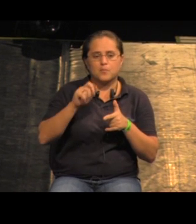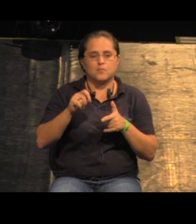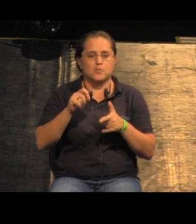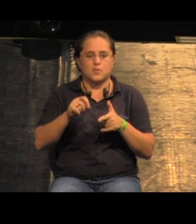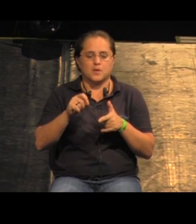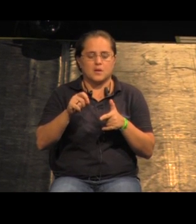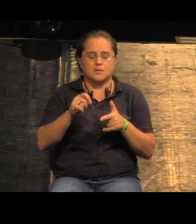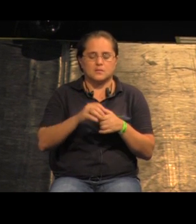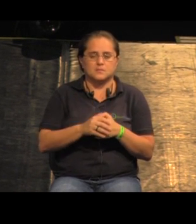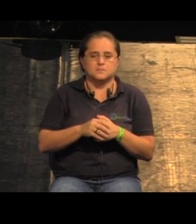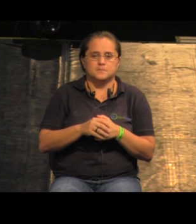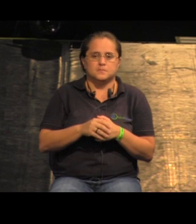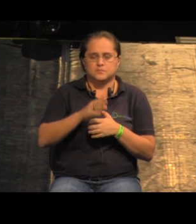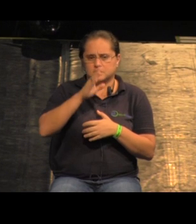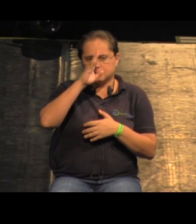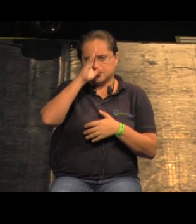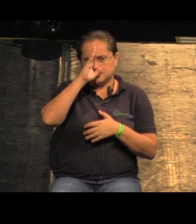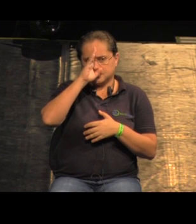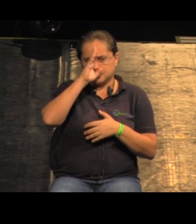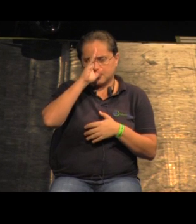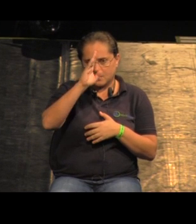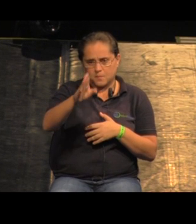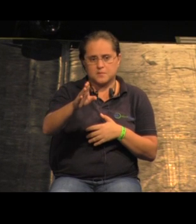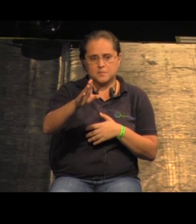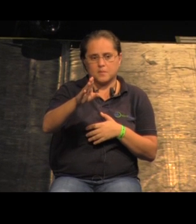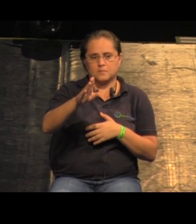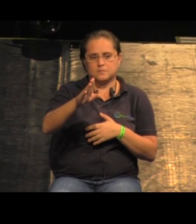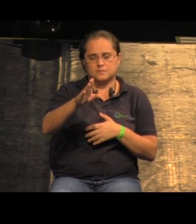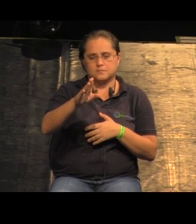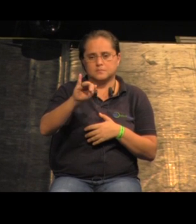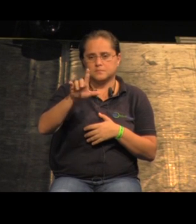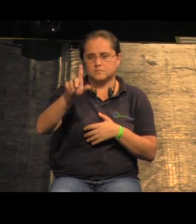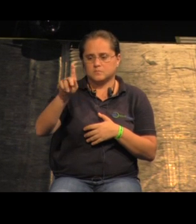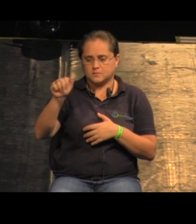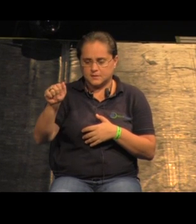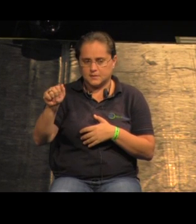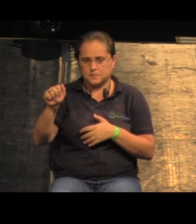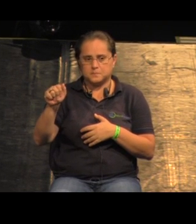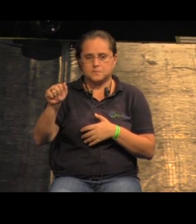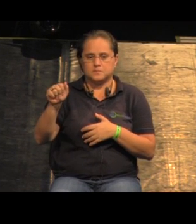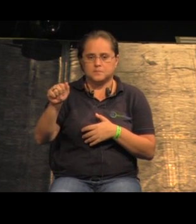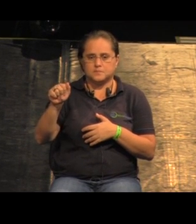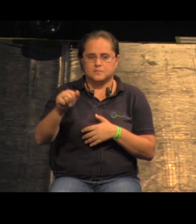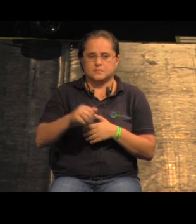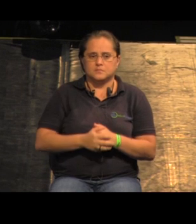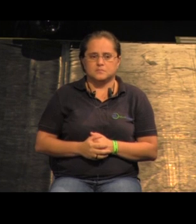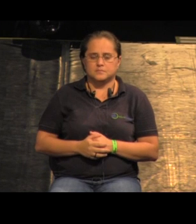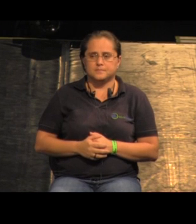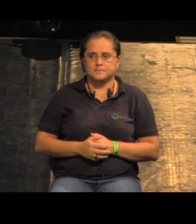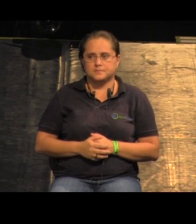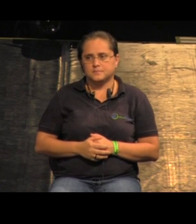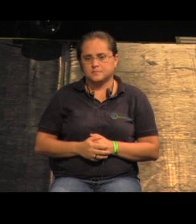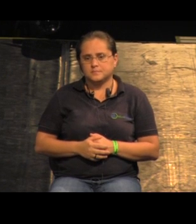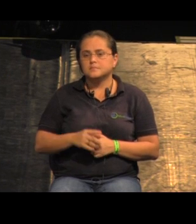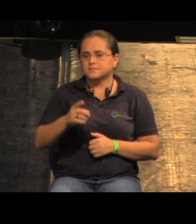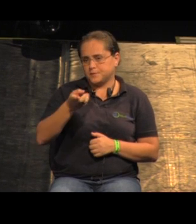humano que existe na principal da ilha do arquipélago de Galápagos. Então,